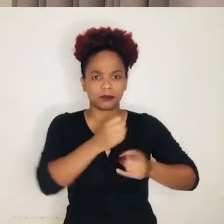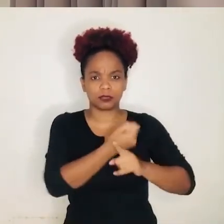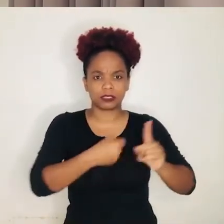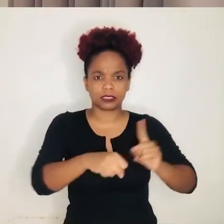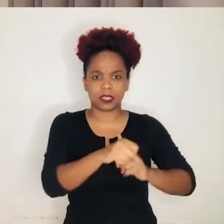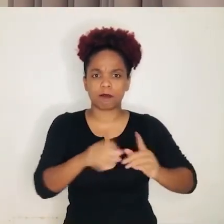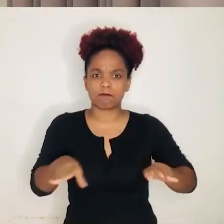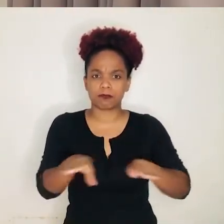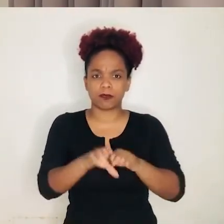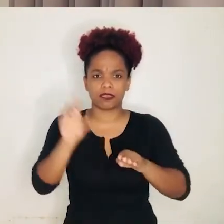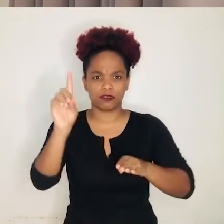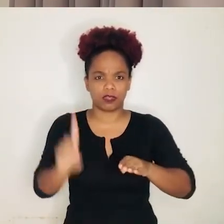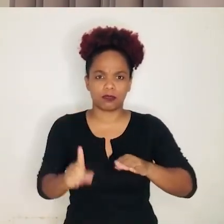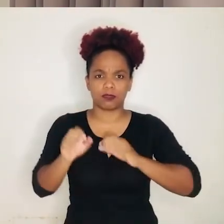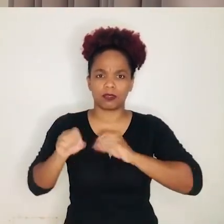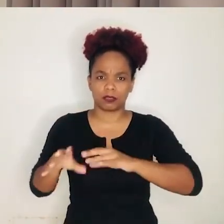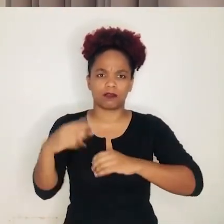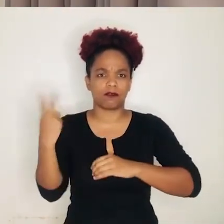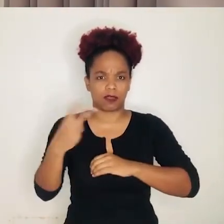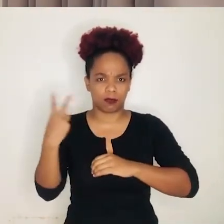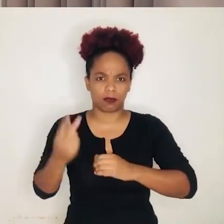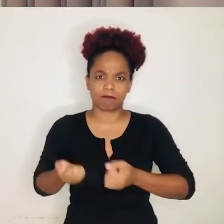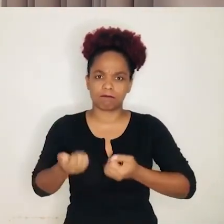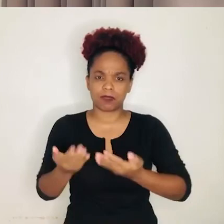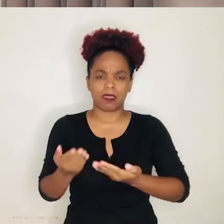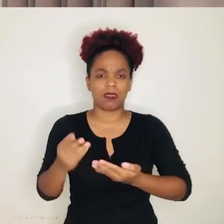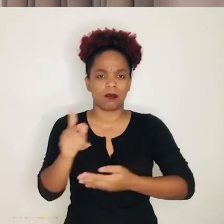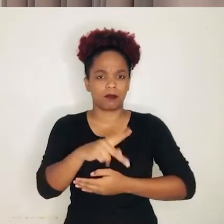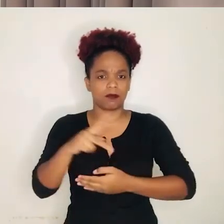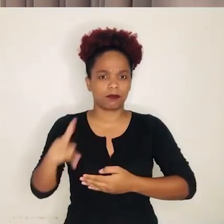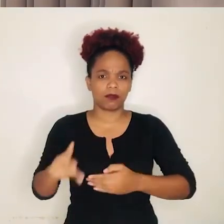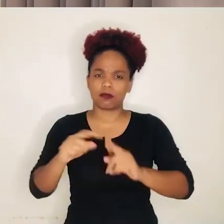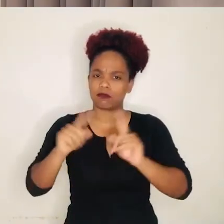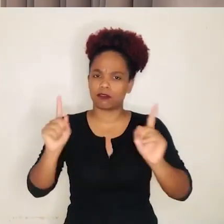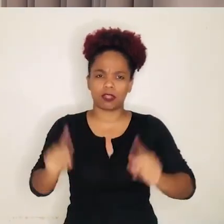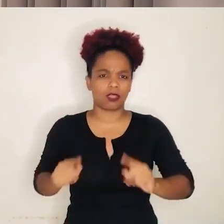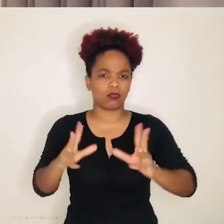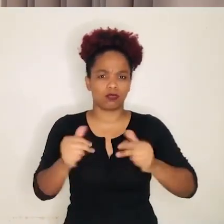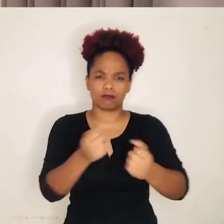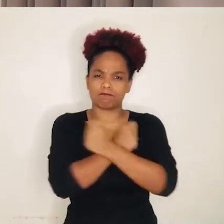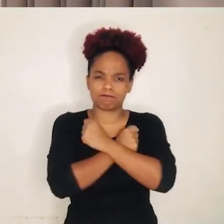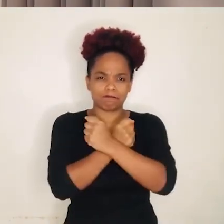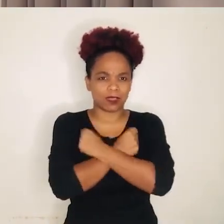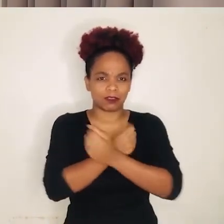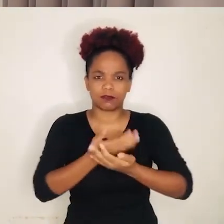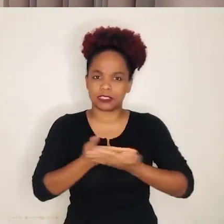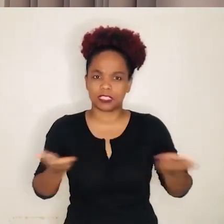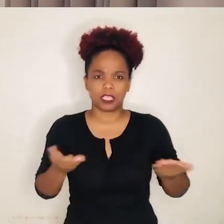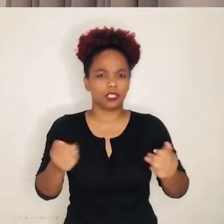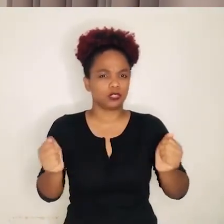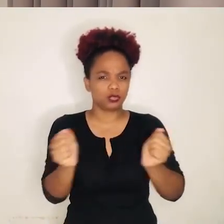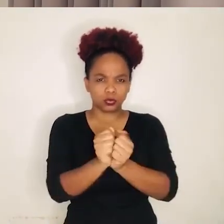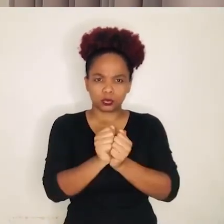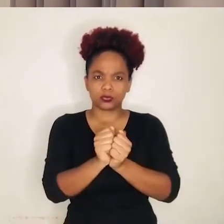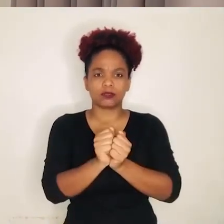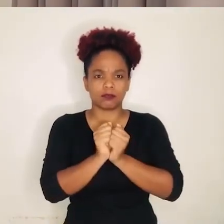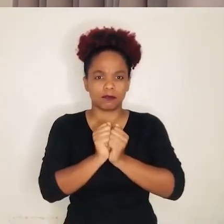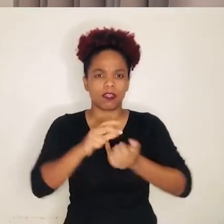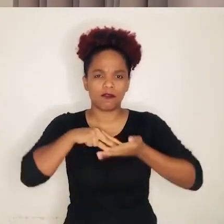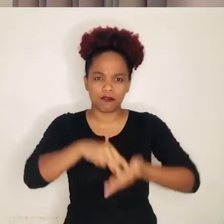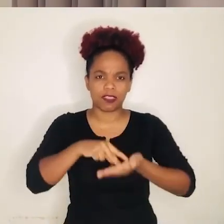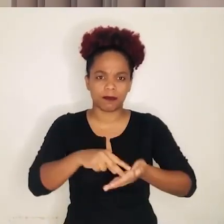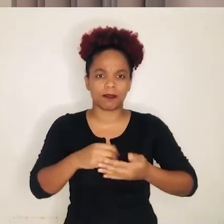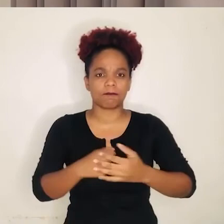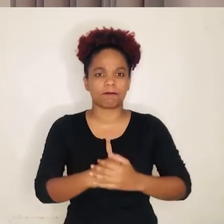demanda social pelo direito à educação com a valorização dos profissionais da educação. Um forte abraço. Sigamos juntos e